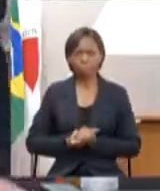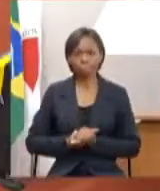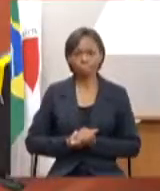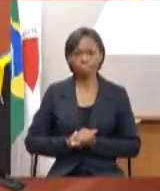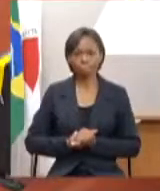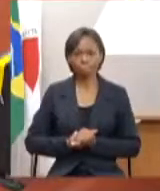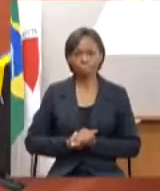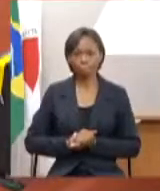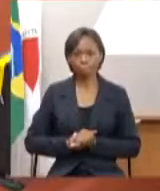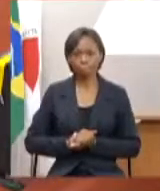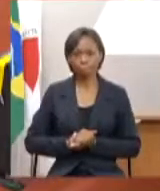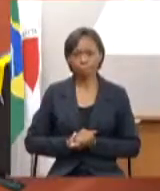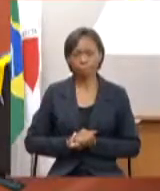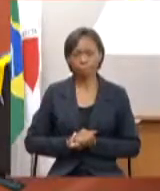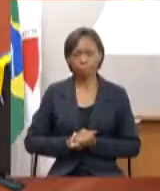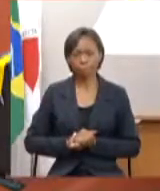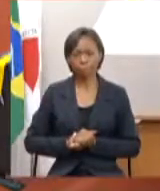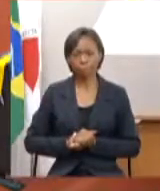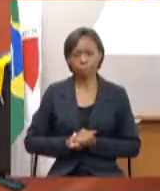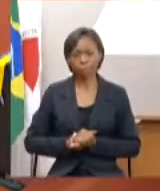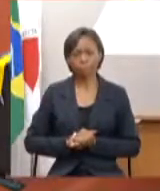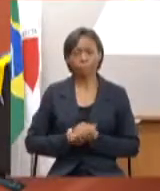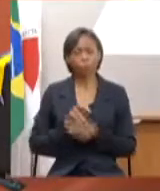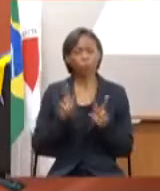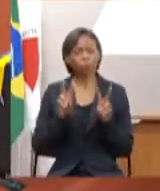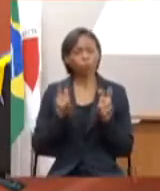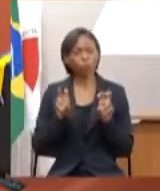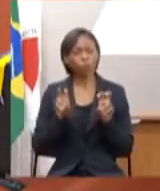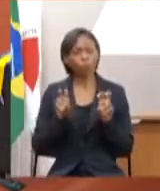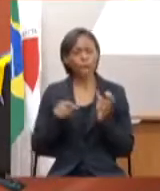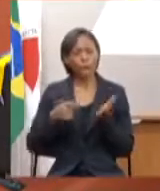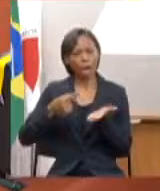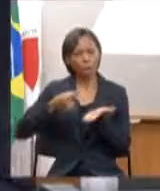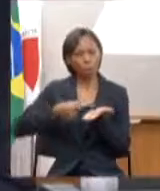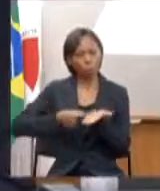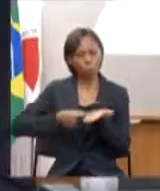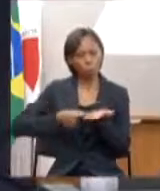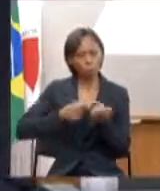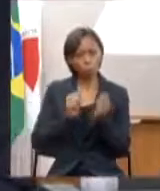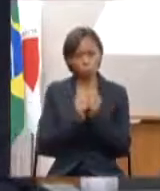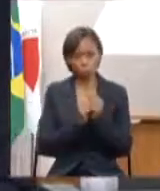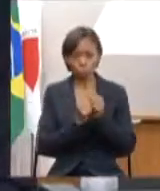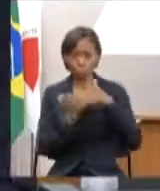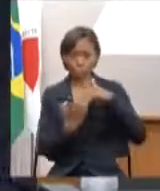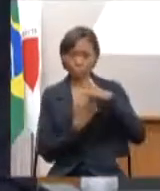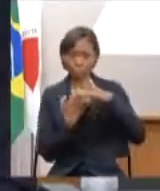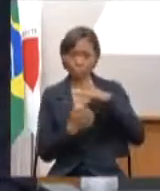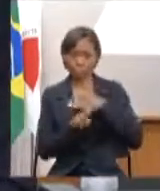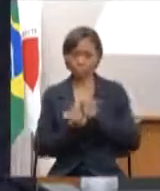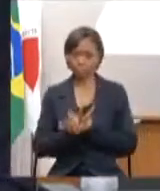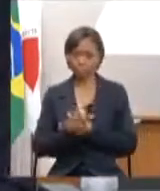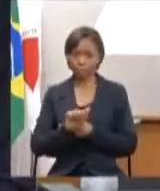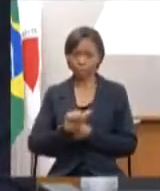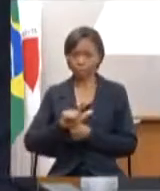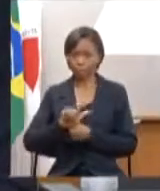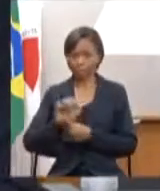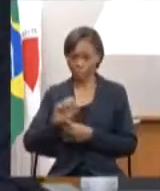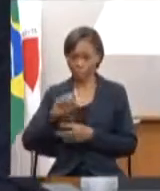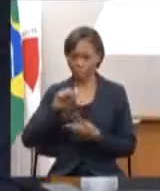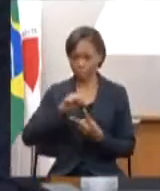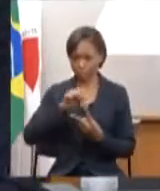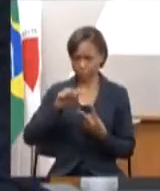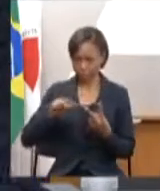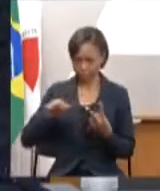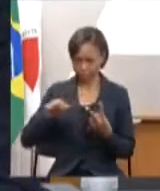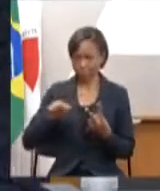bem com relação ao acordo da Vale eu gostaria aqui de fazer alguns esclarecimentos